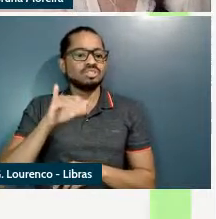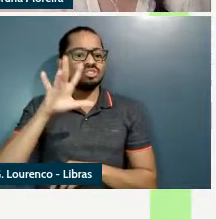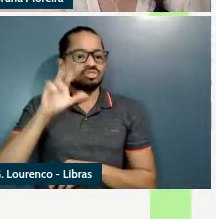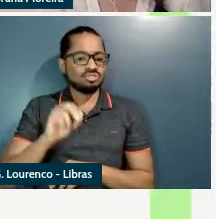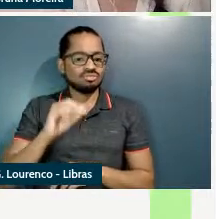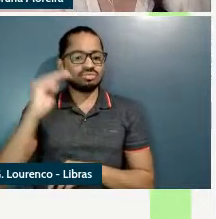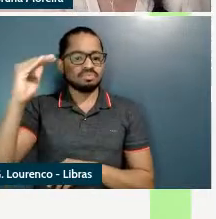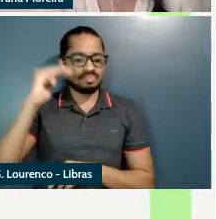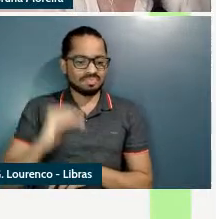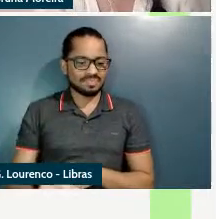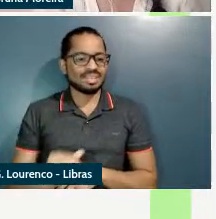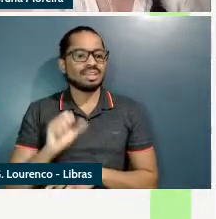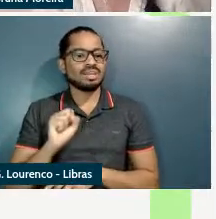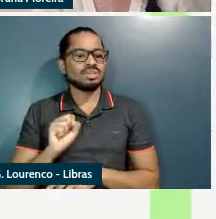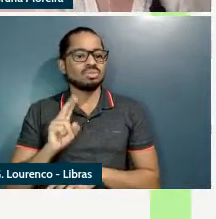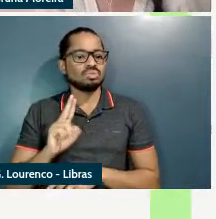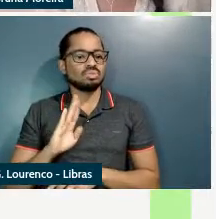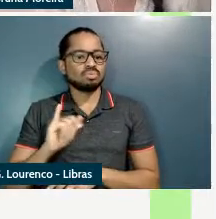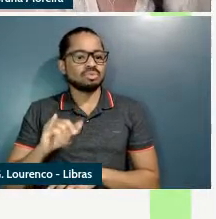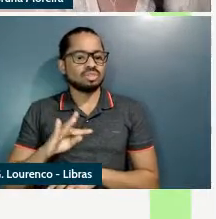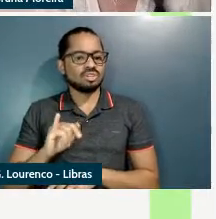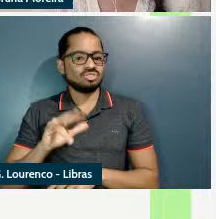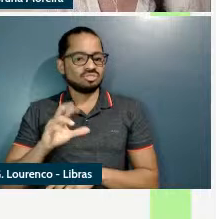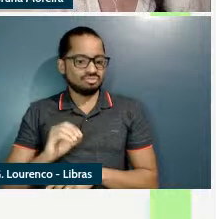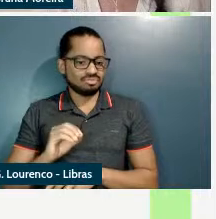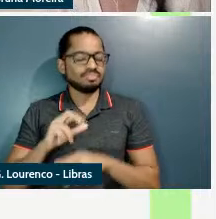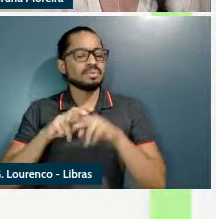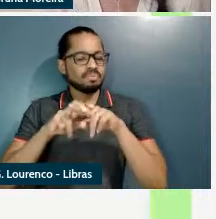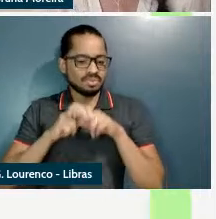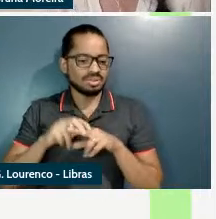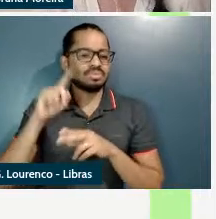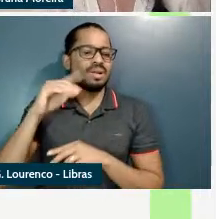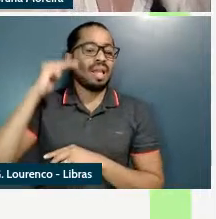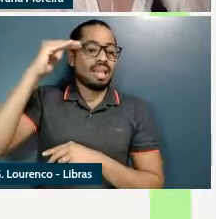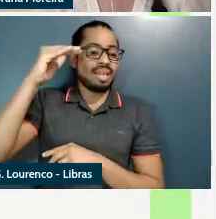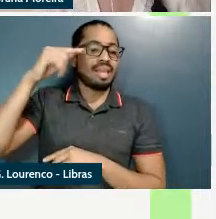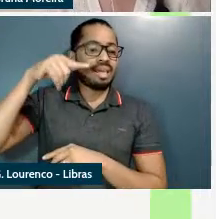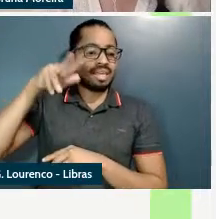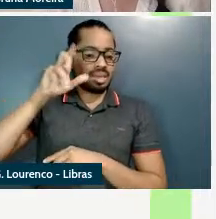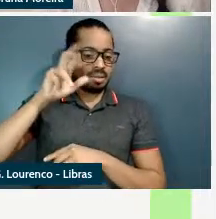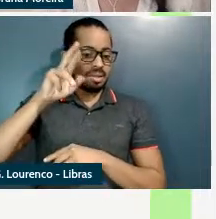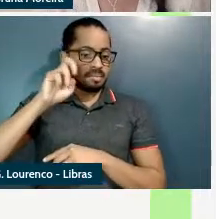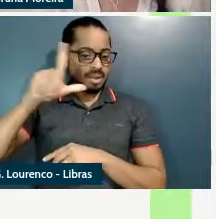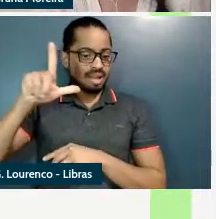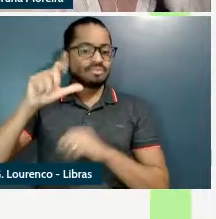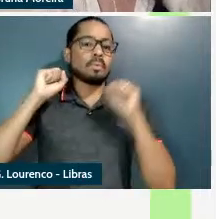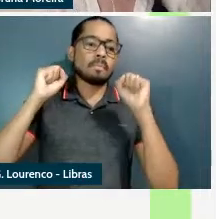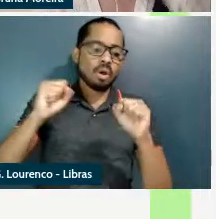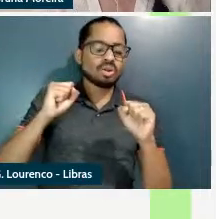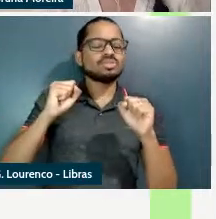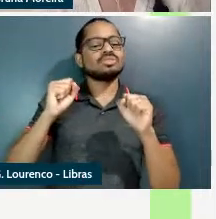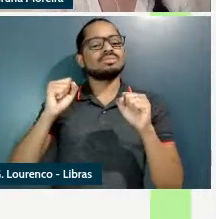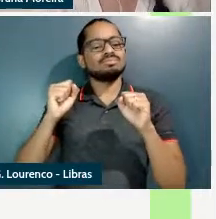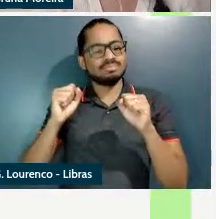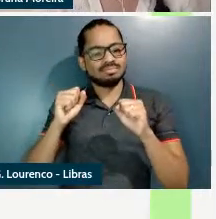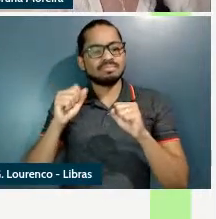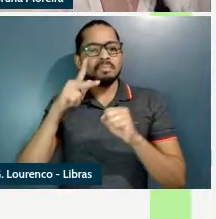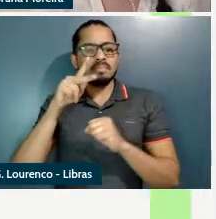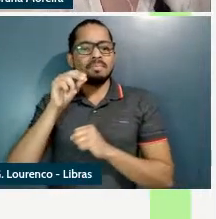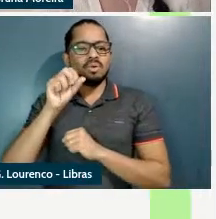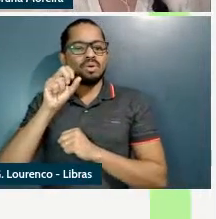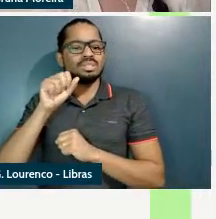quebrável ele é compatível com uma leitura de possibilidade e deplorável é mais compatível com uma leitura avaliativa